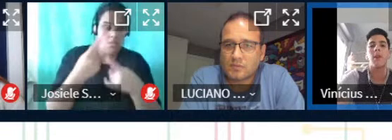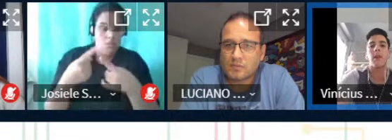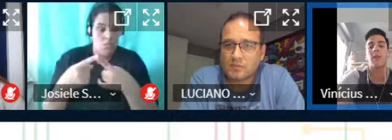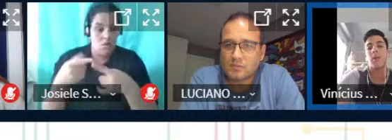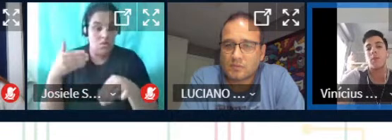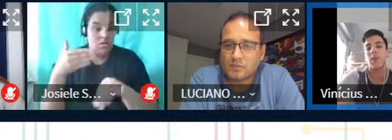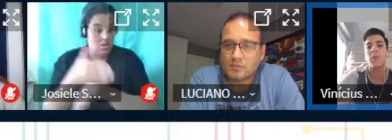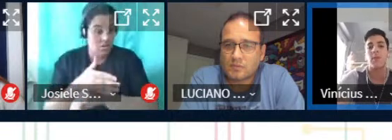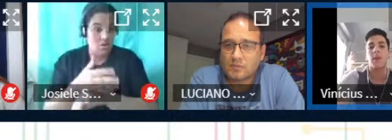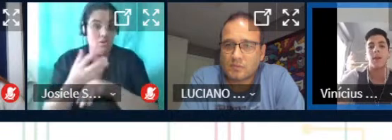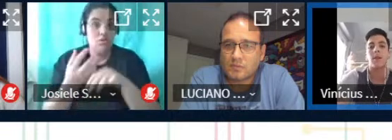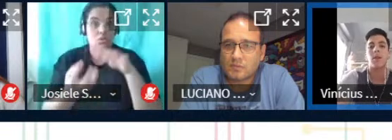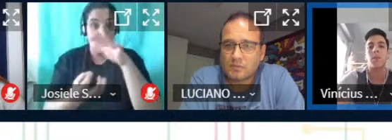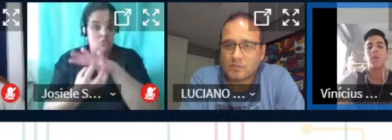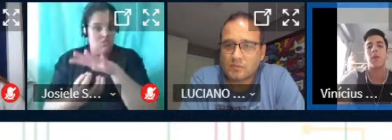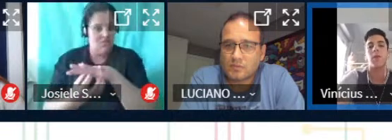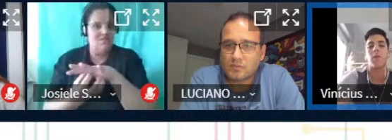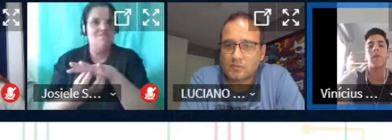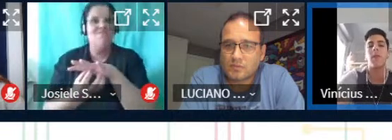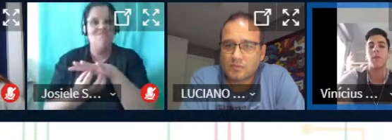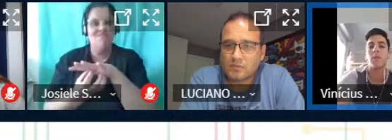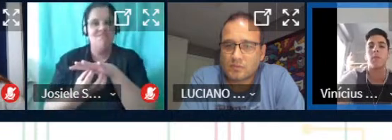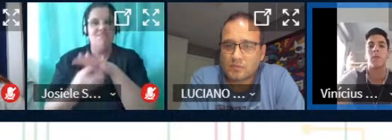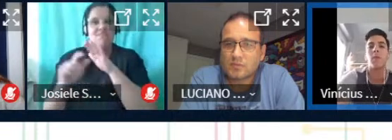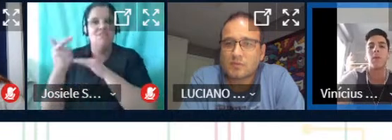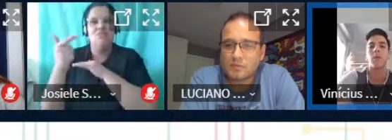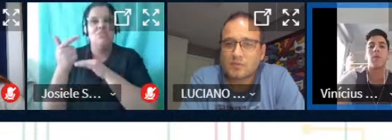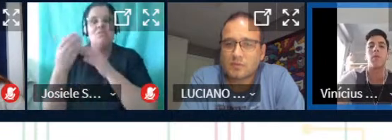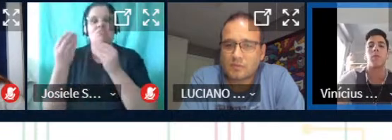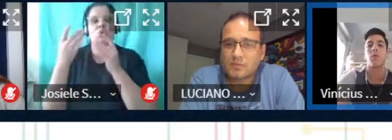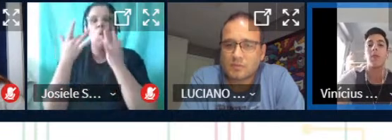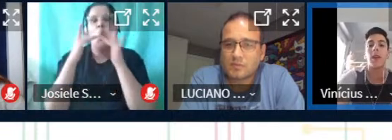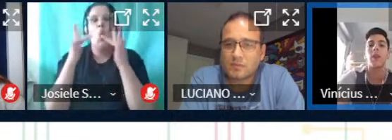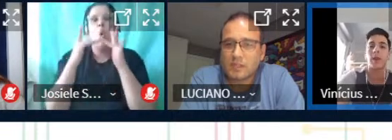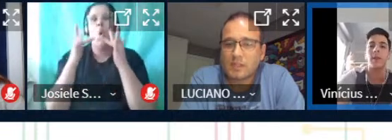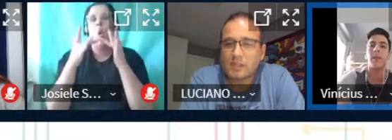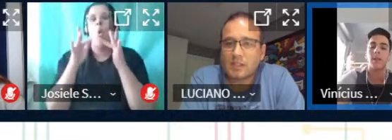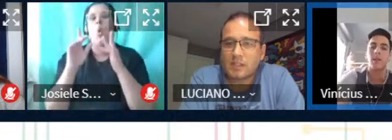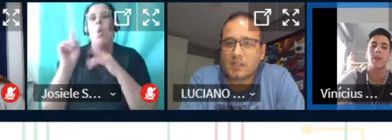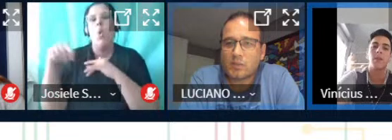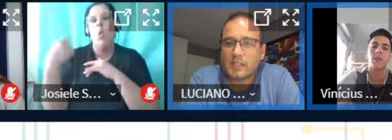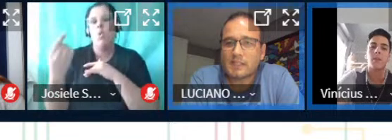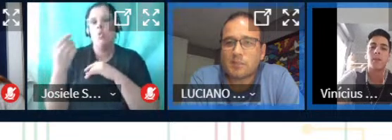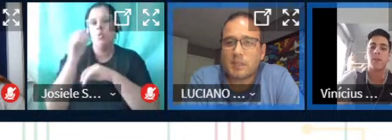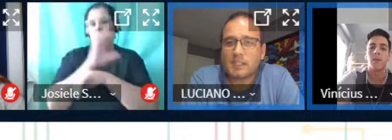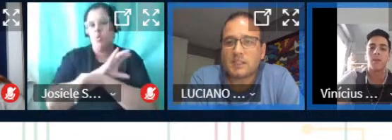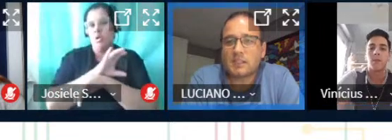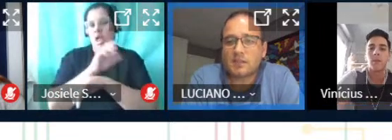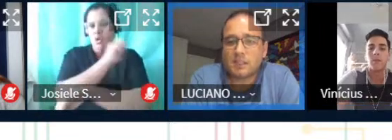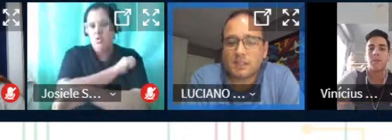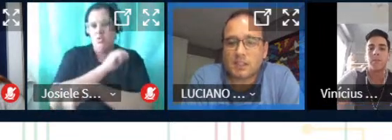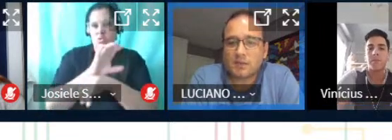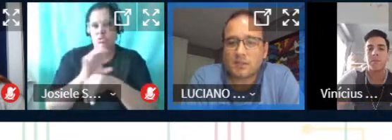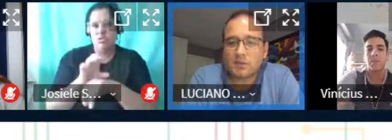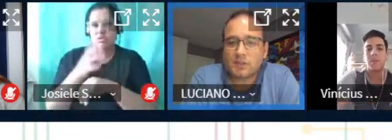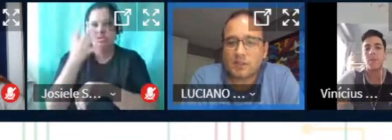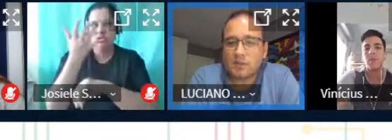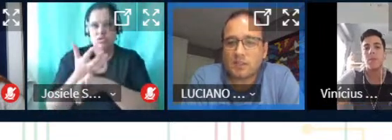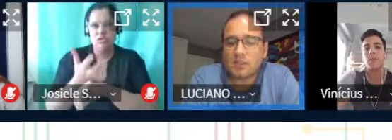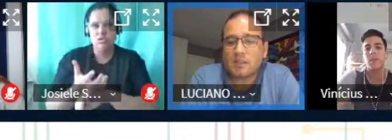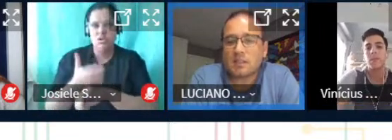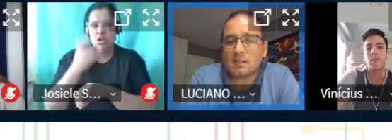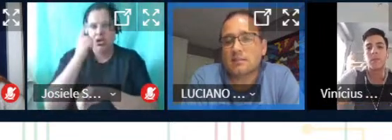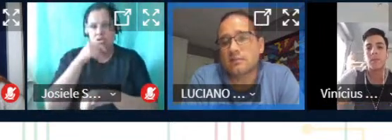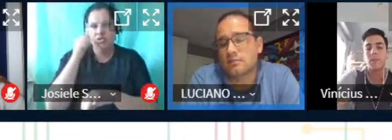entrando no campus então tem muita convivência com o curso quais disciplinas vocês acham que vocês